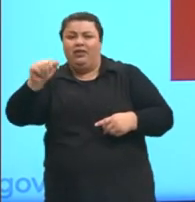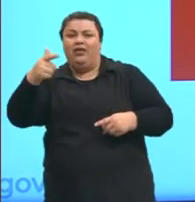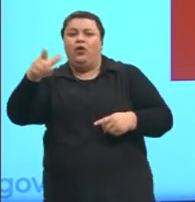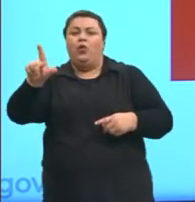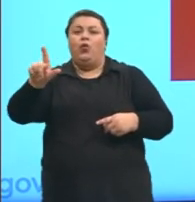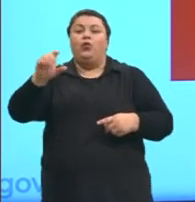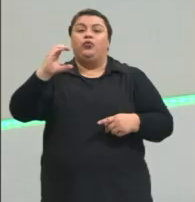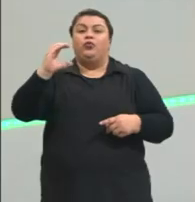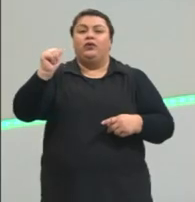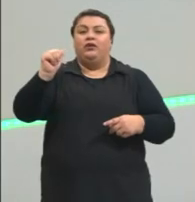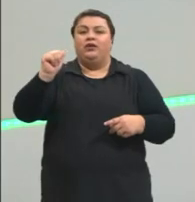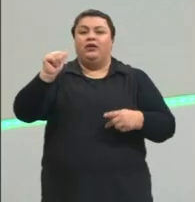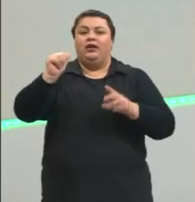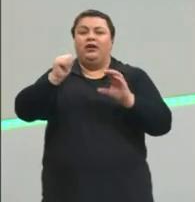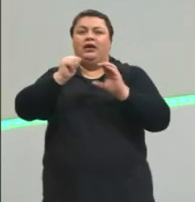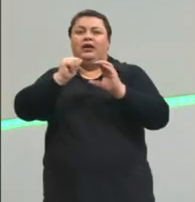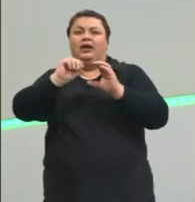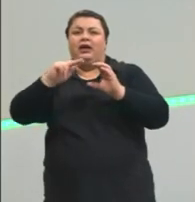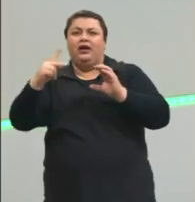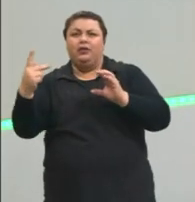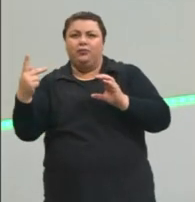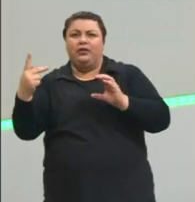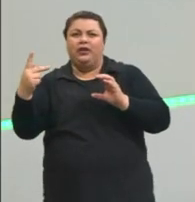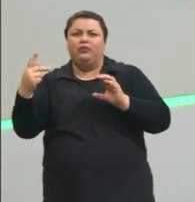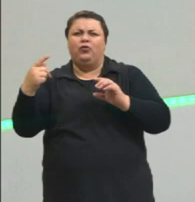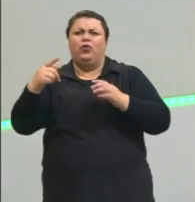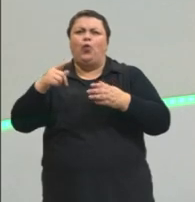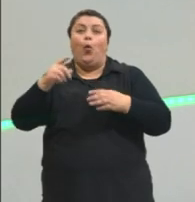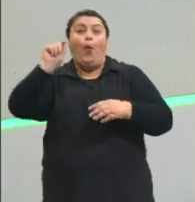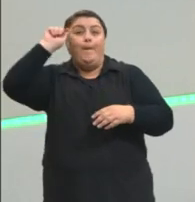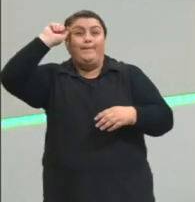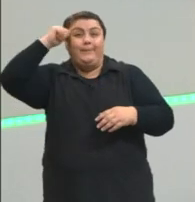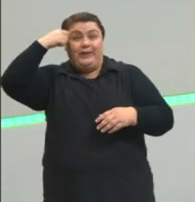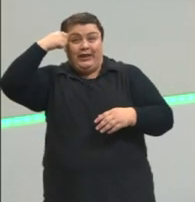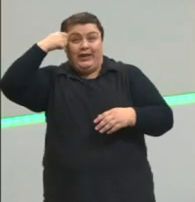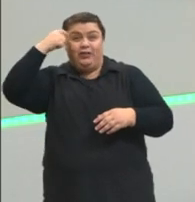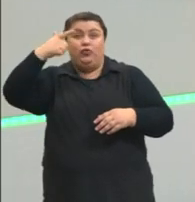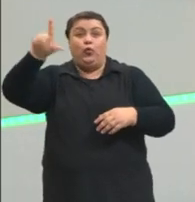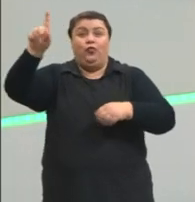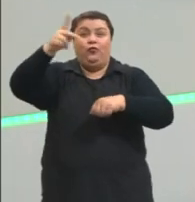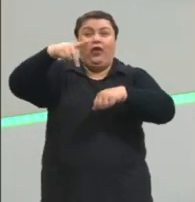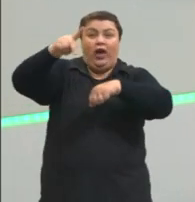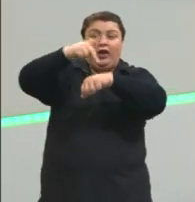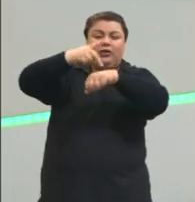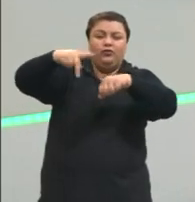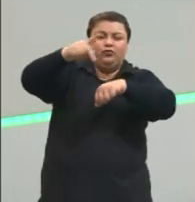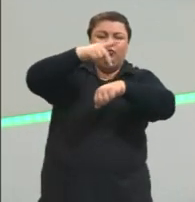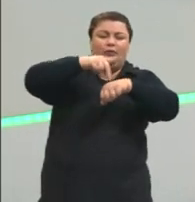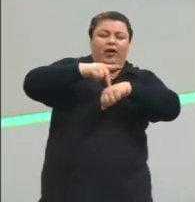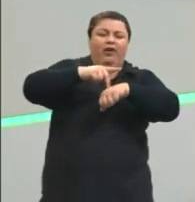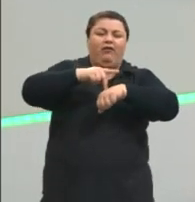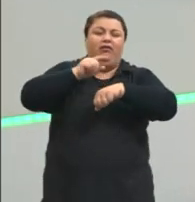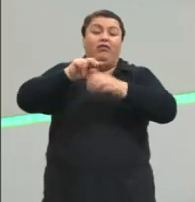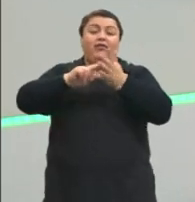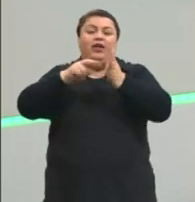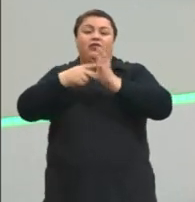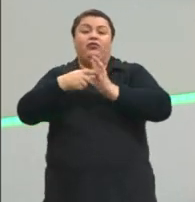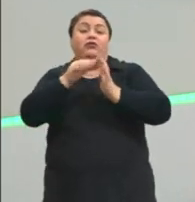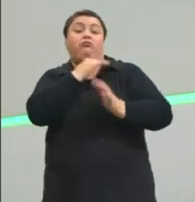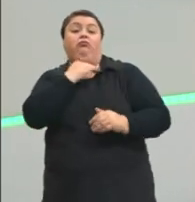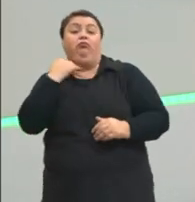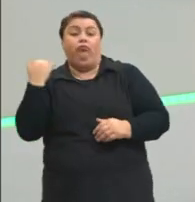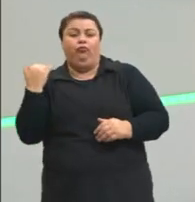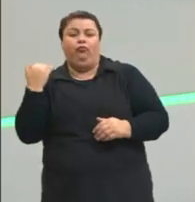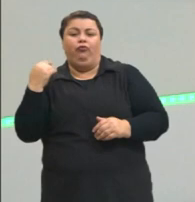O preto no Brasil, no Brasil não, em vários países, é significado de luto. Muito embora na China, se eu não me engano,